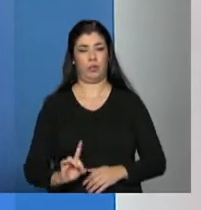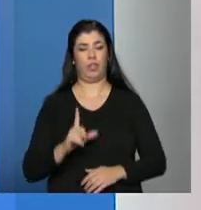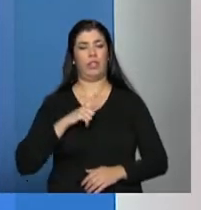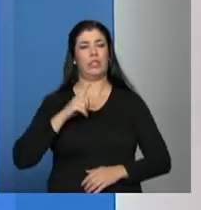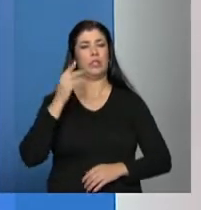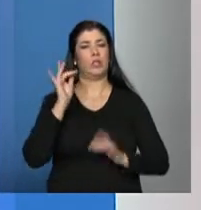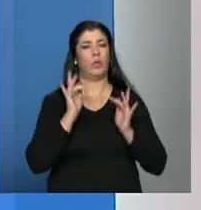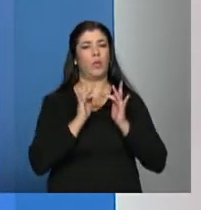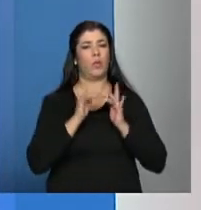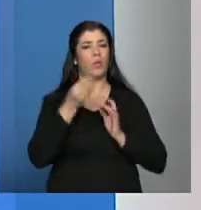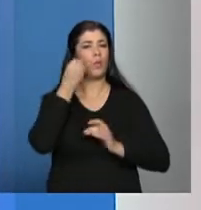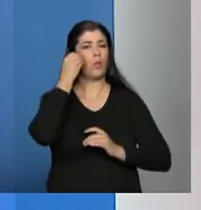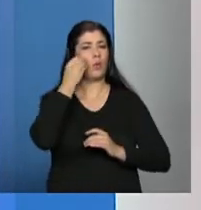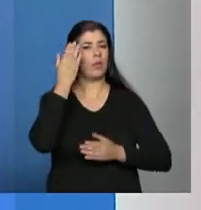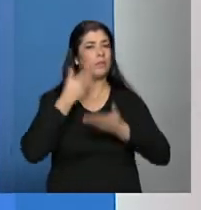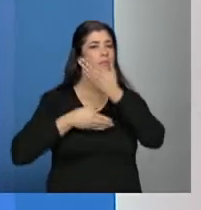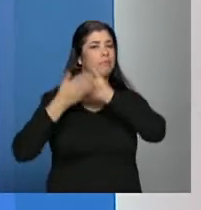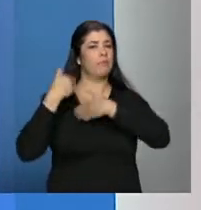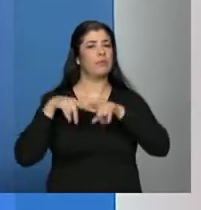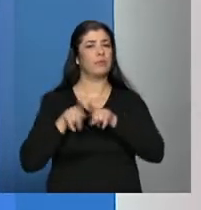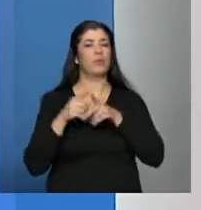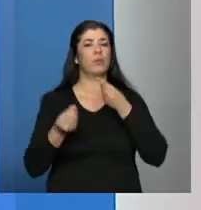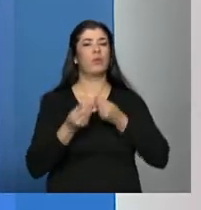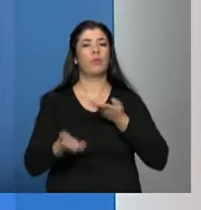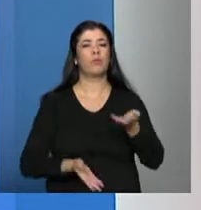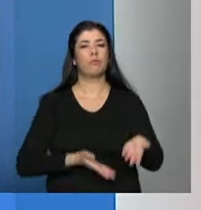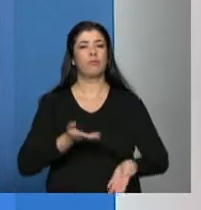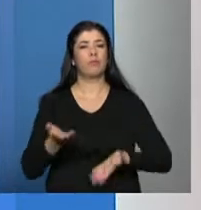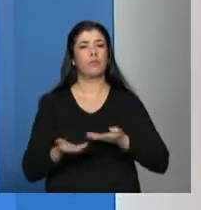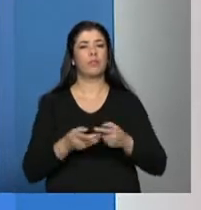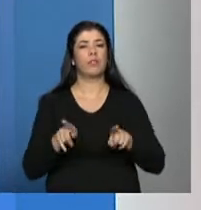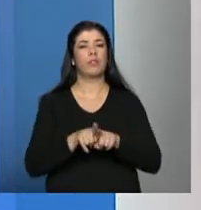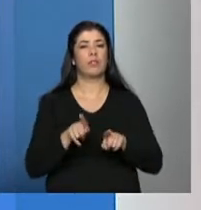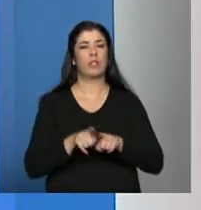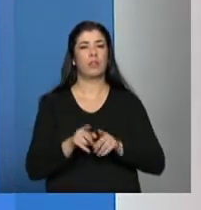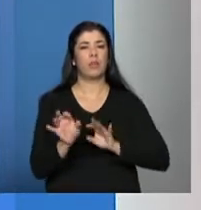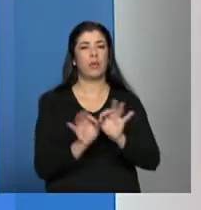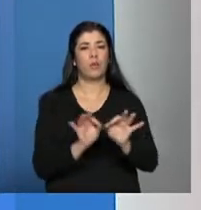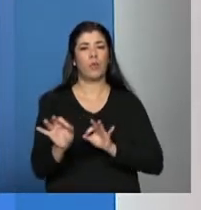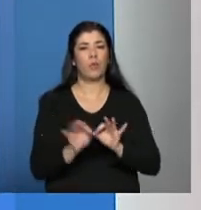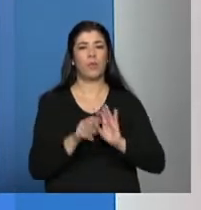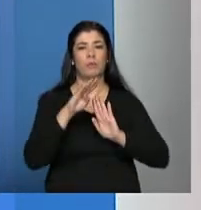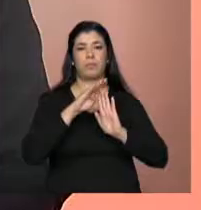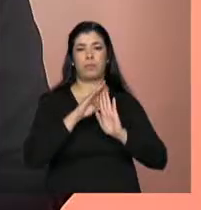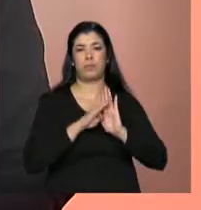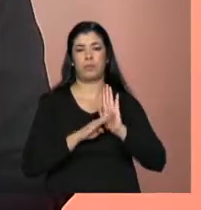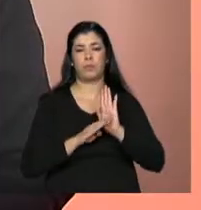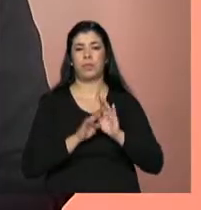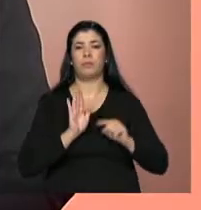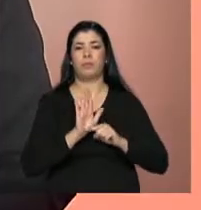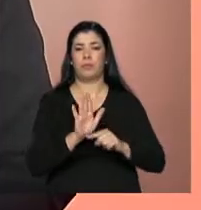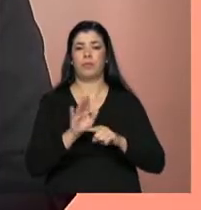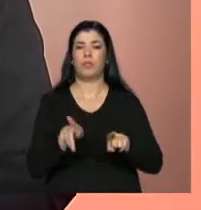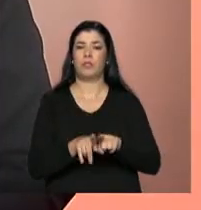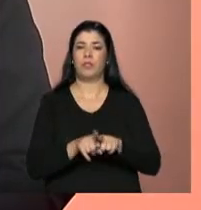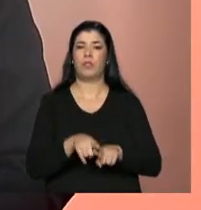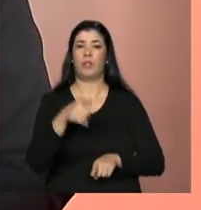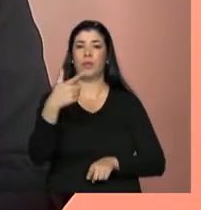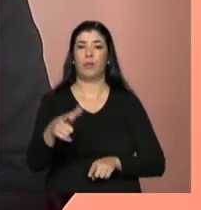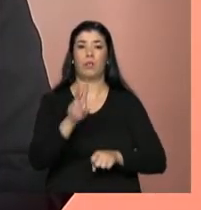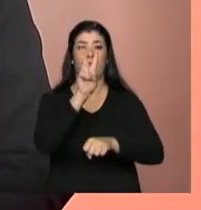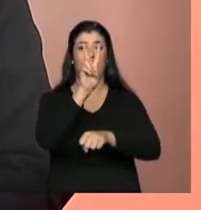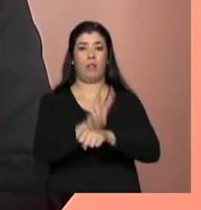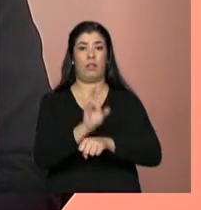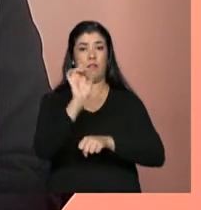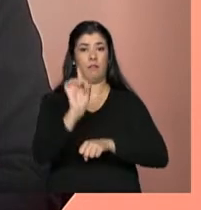elas há muito tempo, porque são as entidades que prestam alguns serviços, executam programas, projetos e tem também as entidades de defesa de